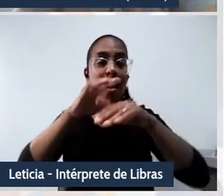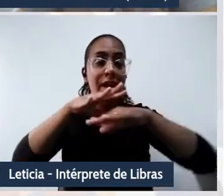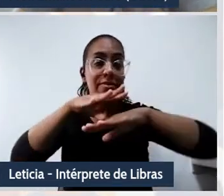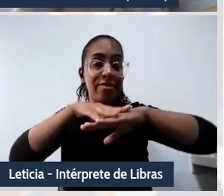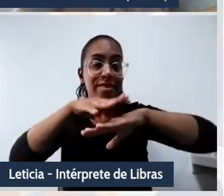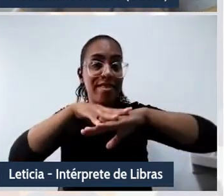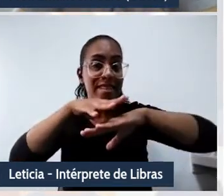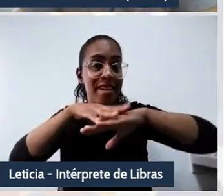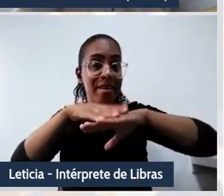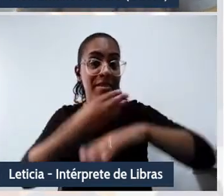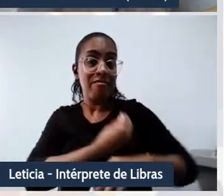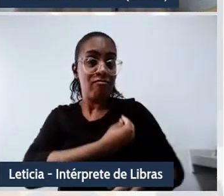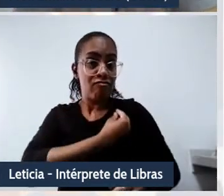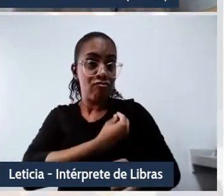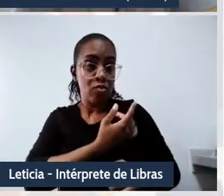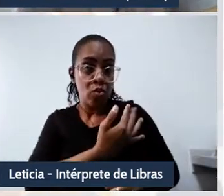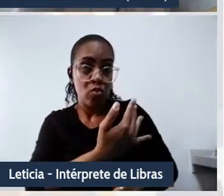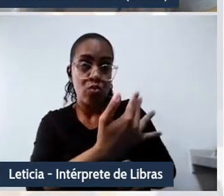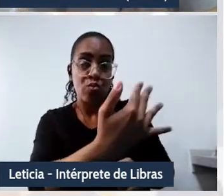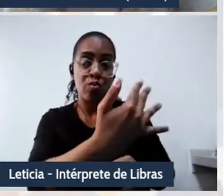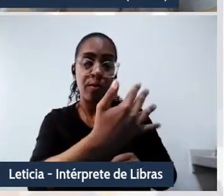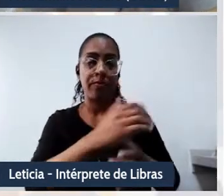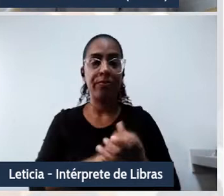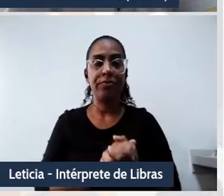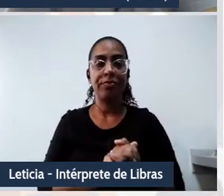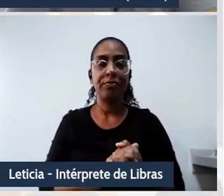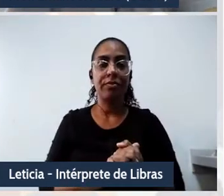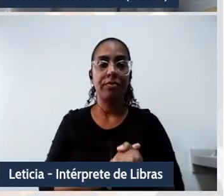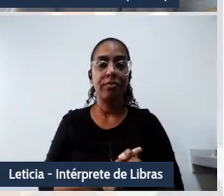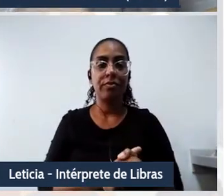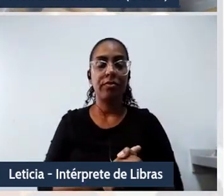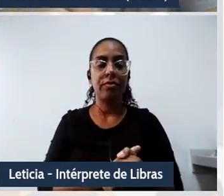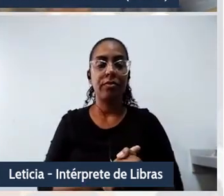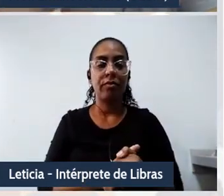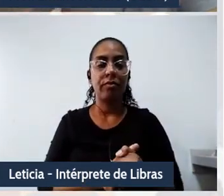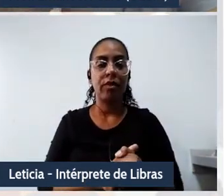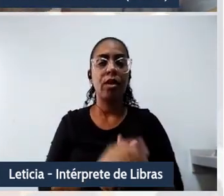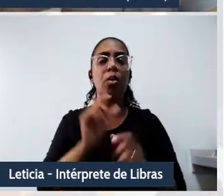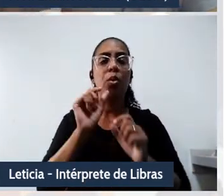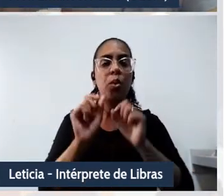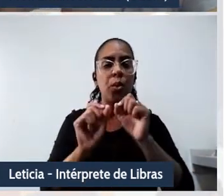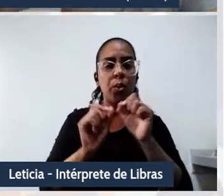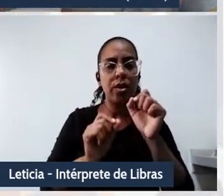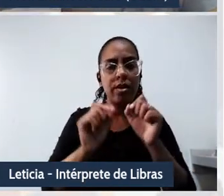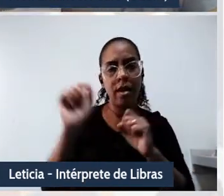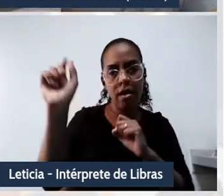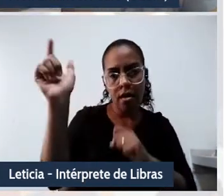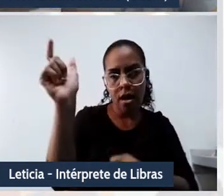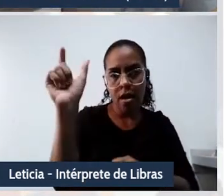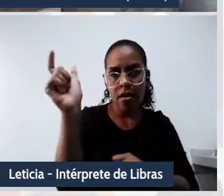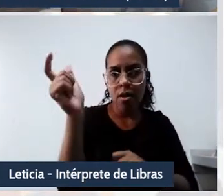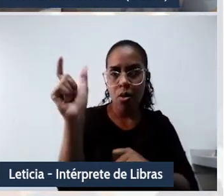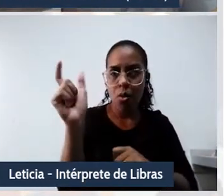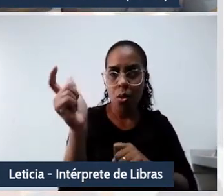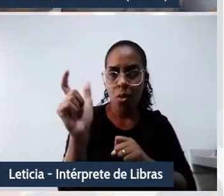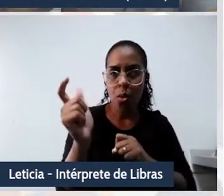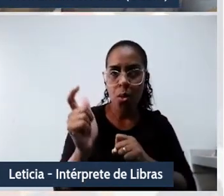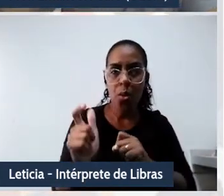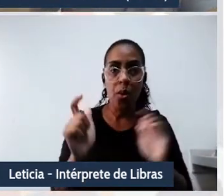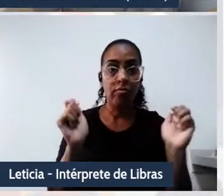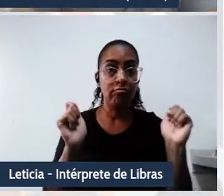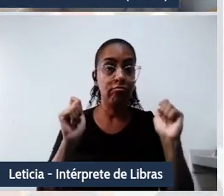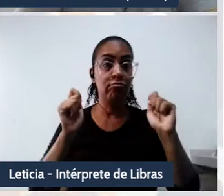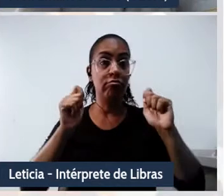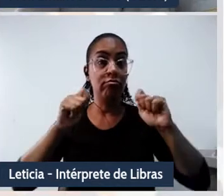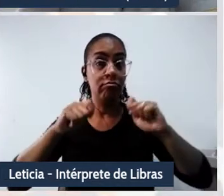nossas vidas. Os algoritmos preditivos, que são aqueles que numa variável temporal são capazes de fornecer